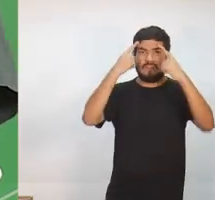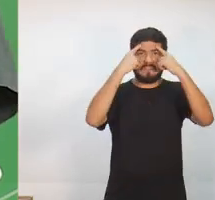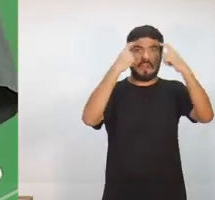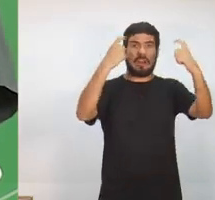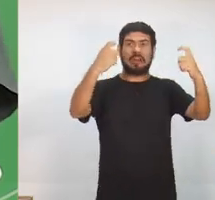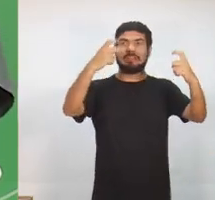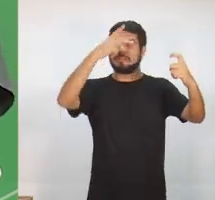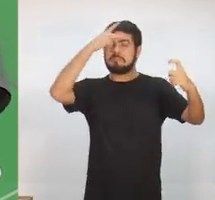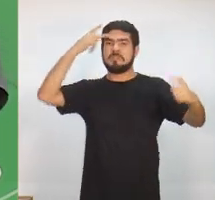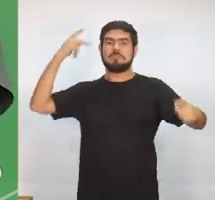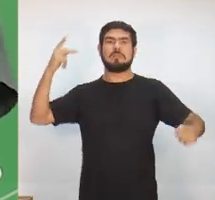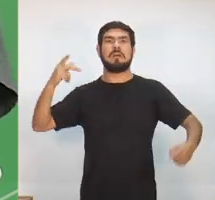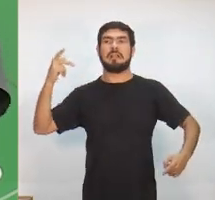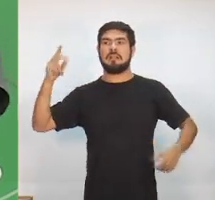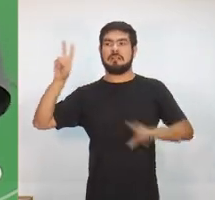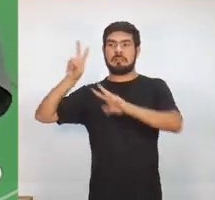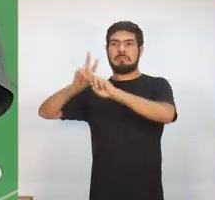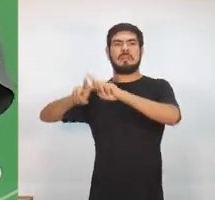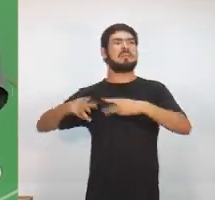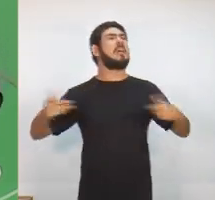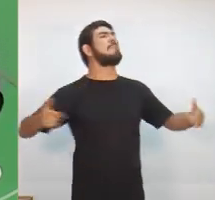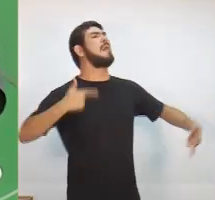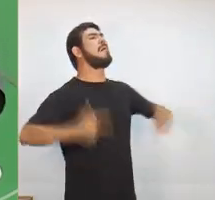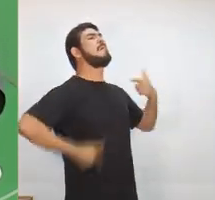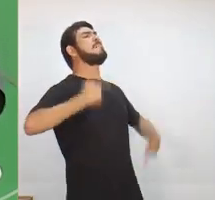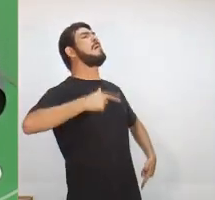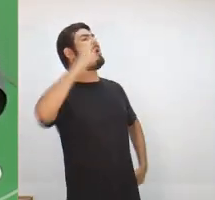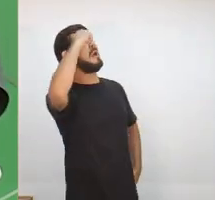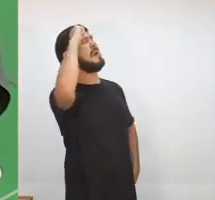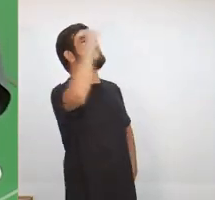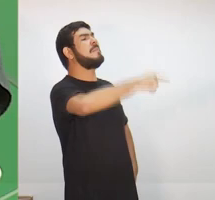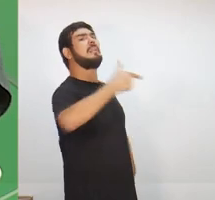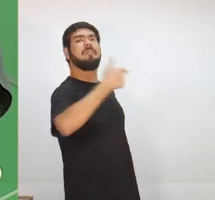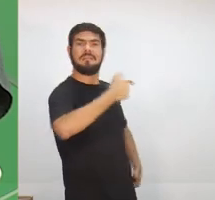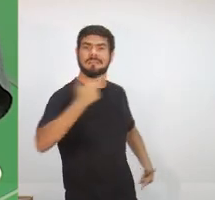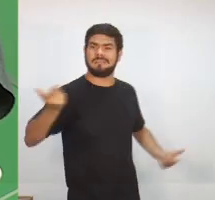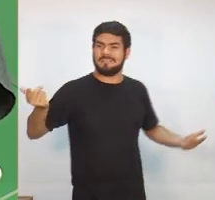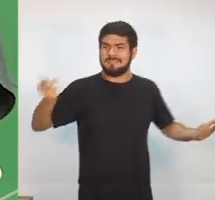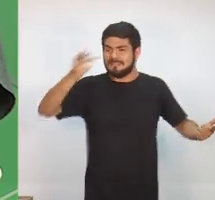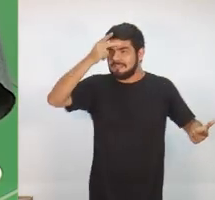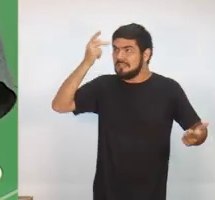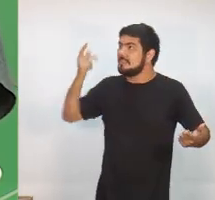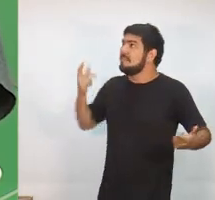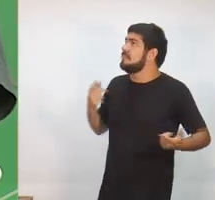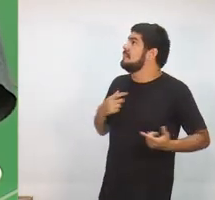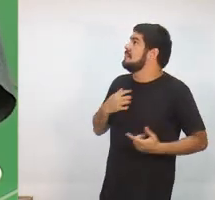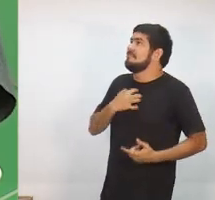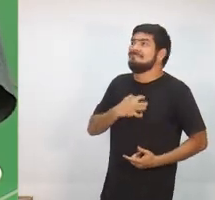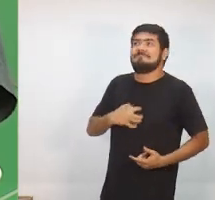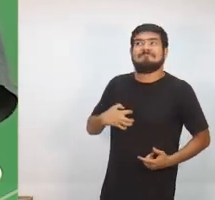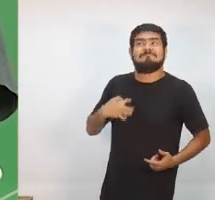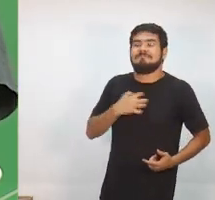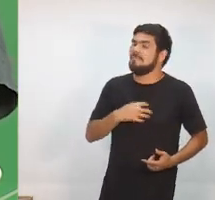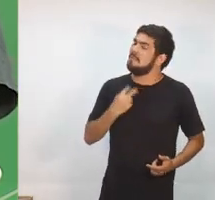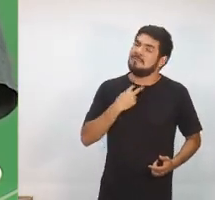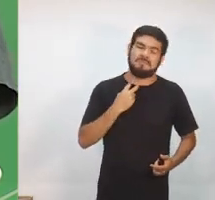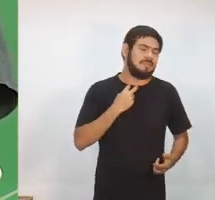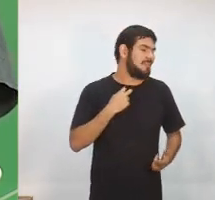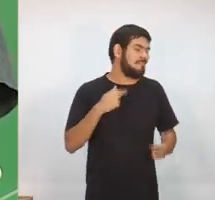mandando lá de dentro que alguém assassine alguém ou tira a vida de alguém aqui, fazendo com que as famílias fiquem em luto. É isso que nós não podemos